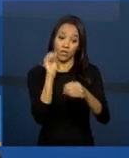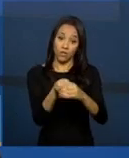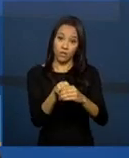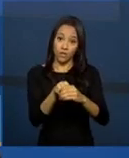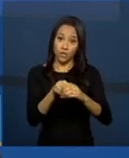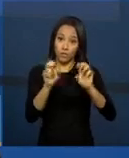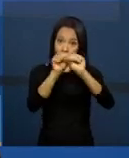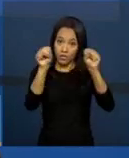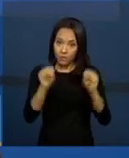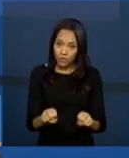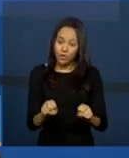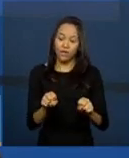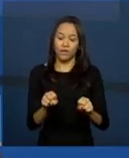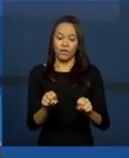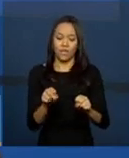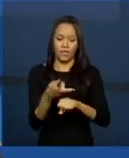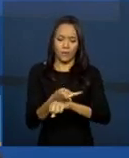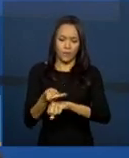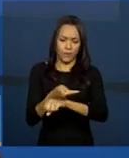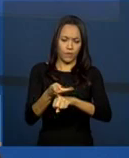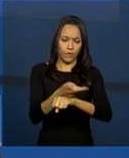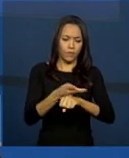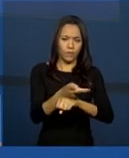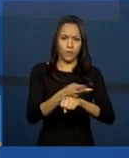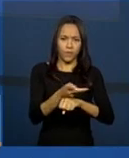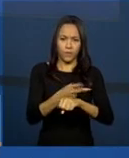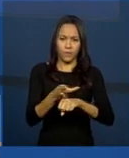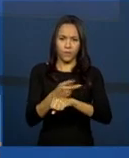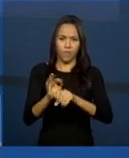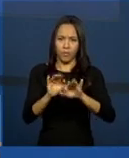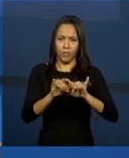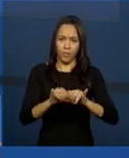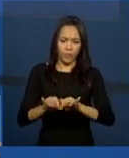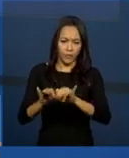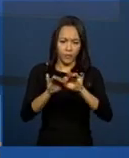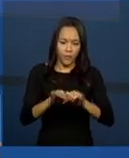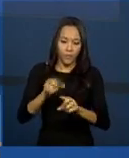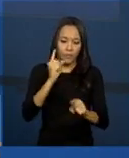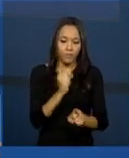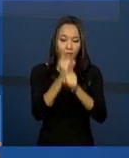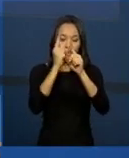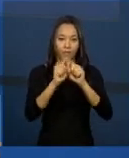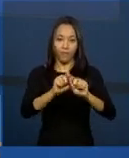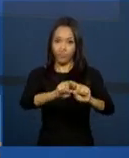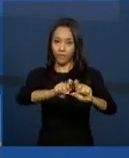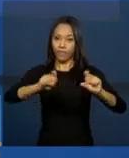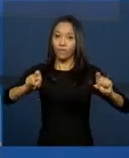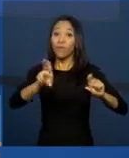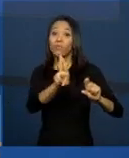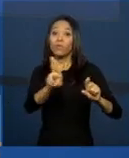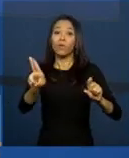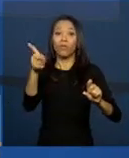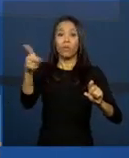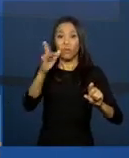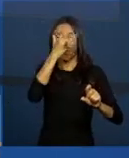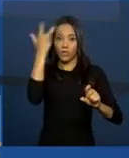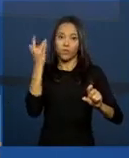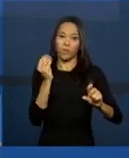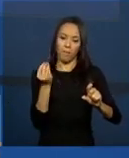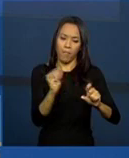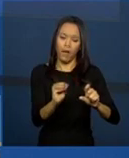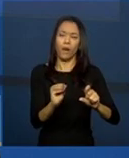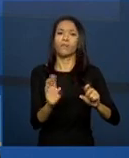consome menos memória do sistema, tudo isso, quando você busca pelo NIS. Mas você pode buscar pelo nome, bota o nome da pessoa,